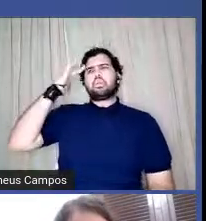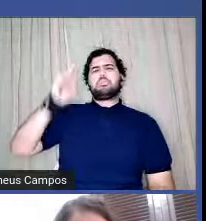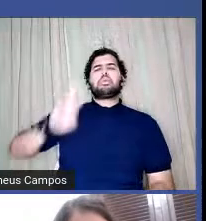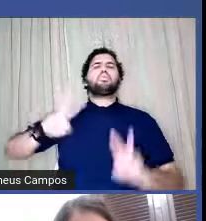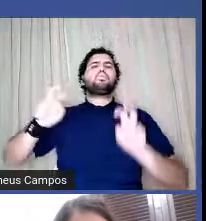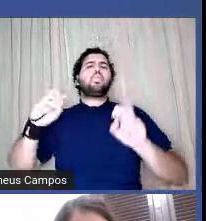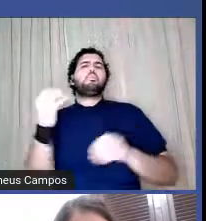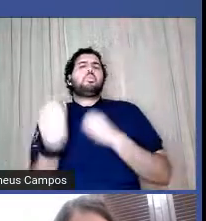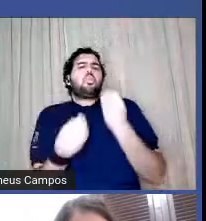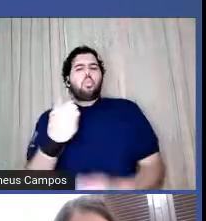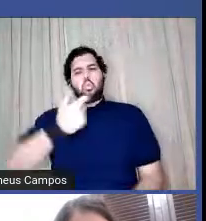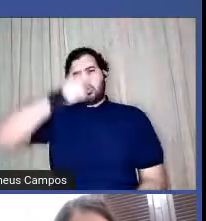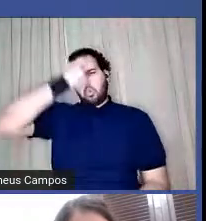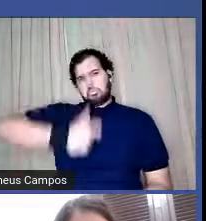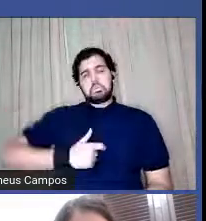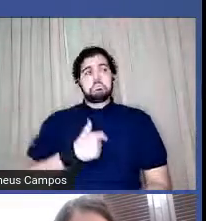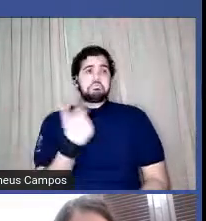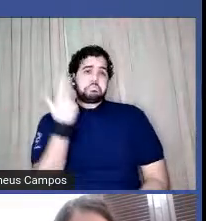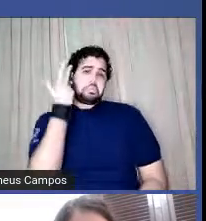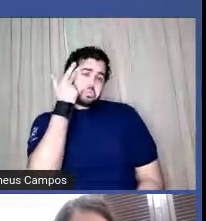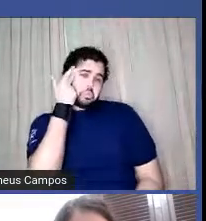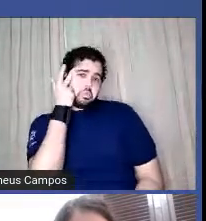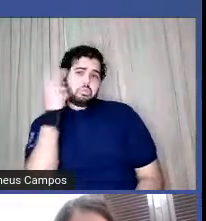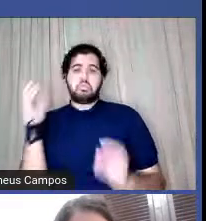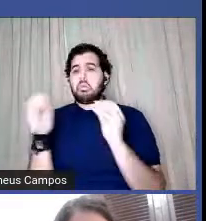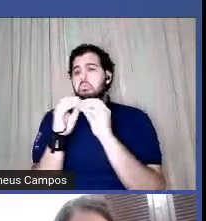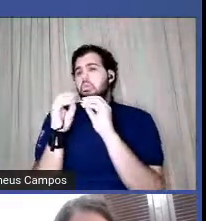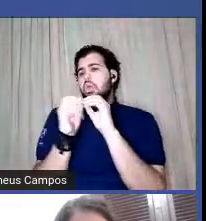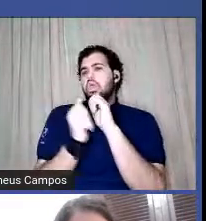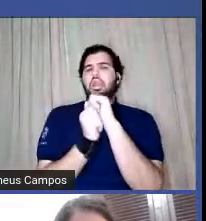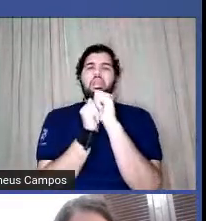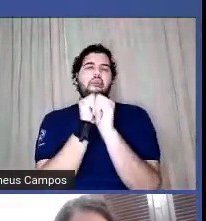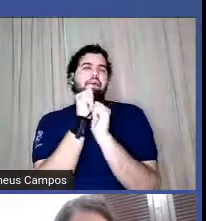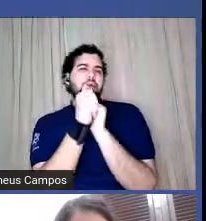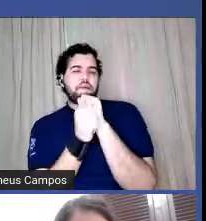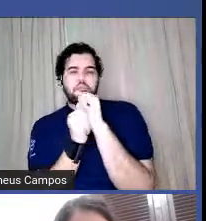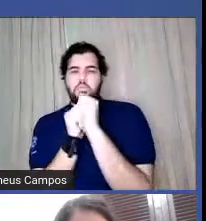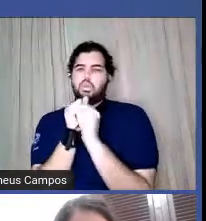ser, foi normal, um beijo e duas línguas que dançam.